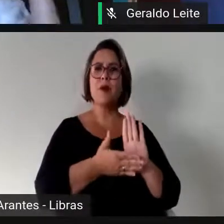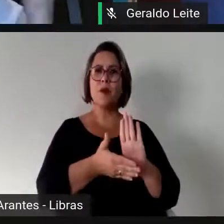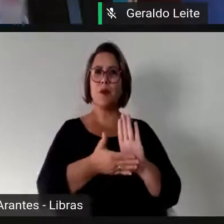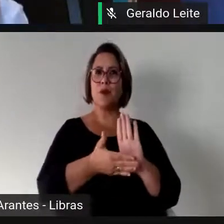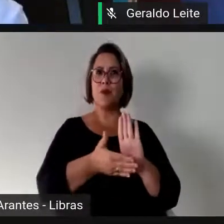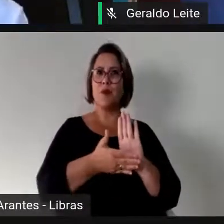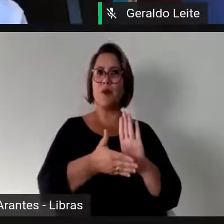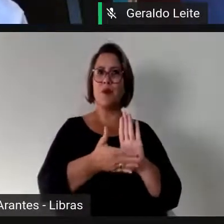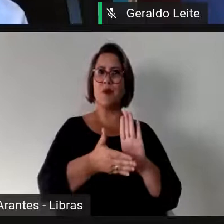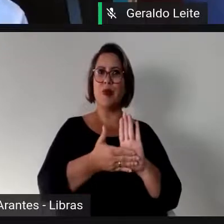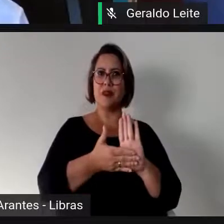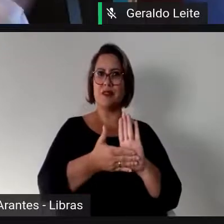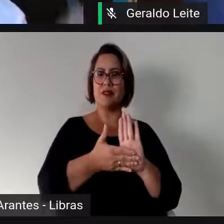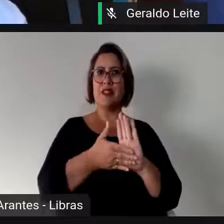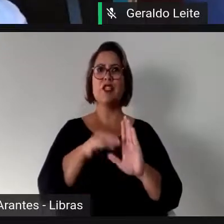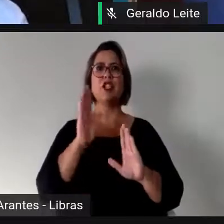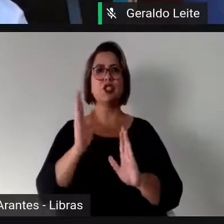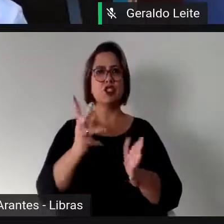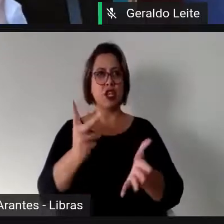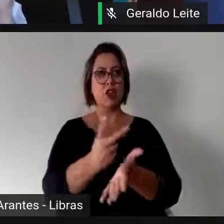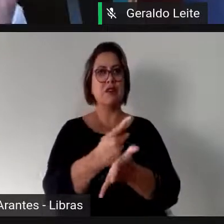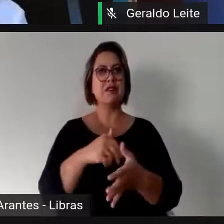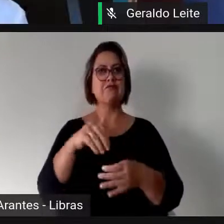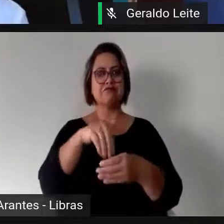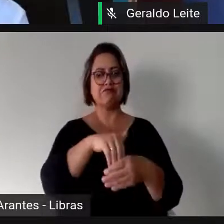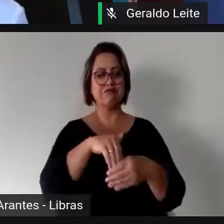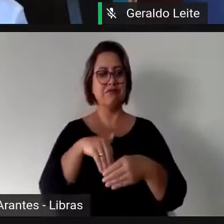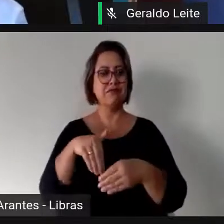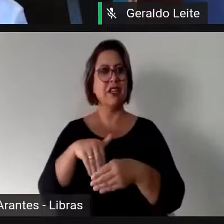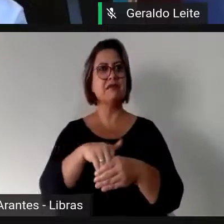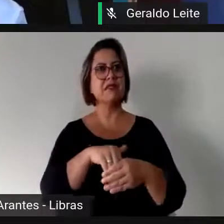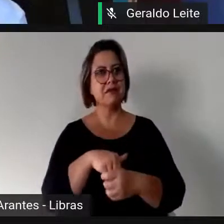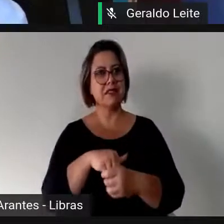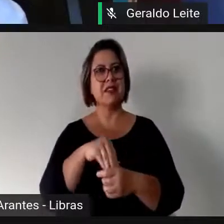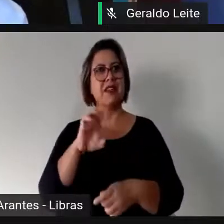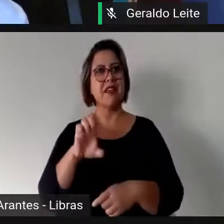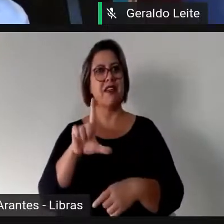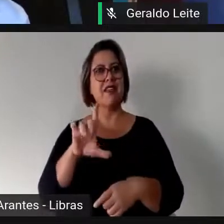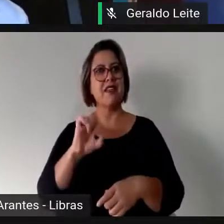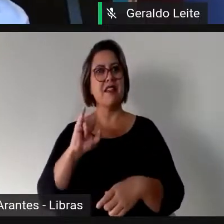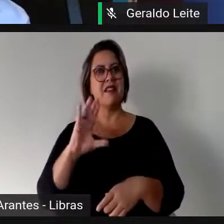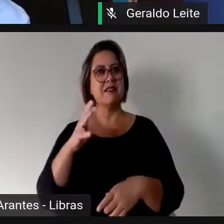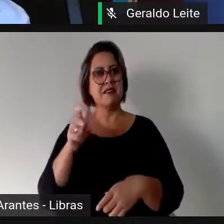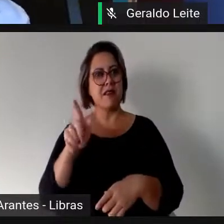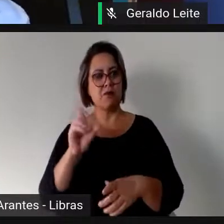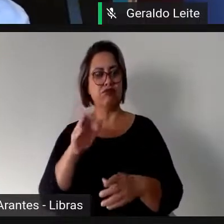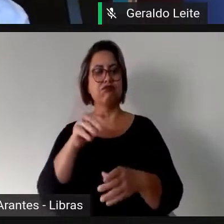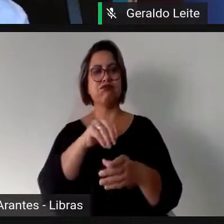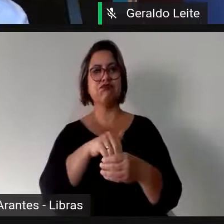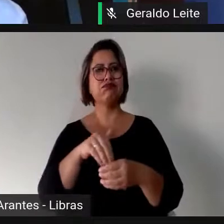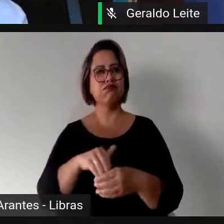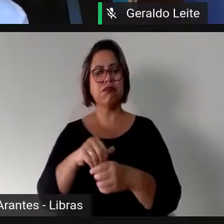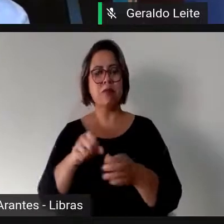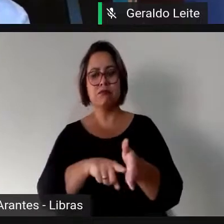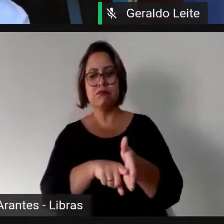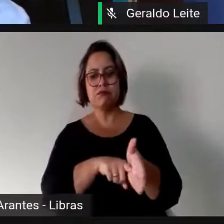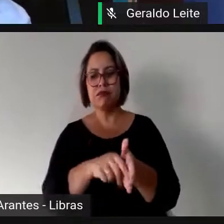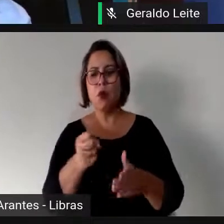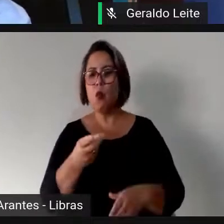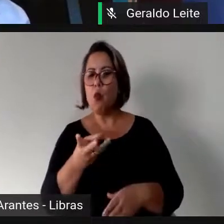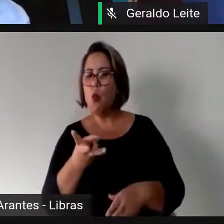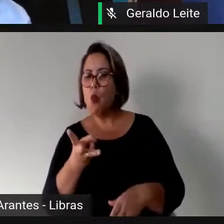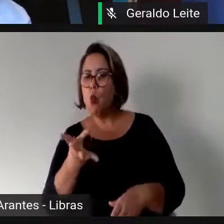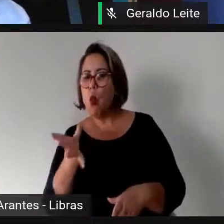vez realizada a eleição, o sistema atual, igual, né, se apura o número de votos de cada